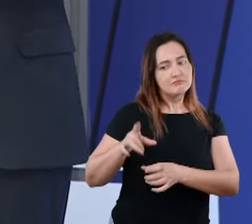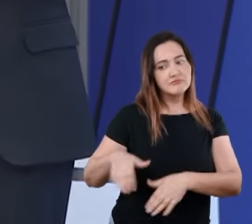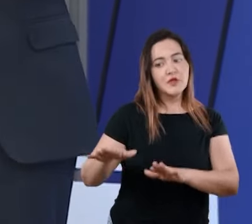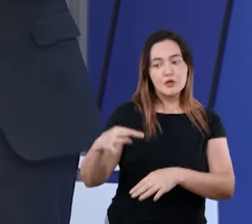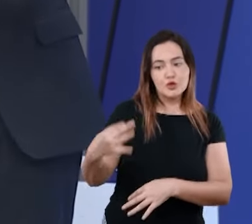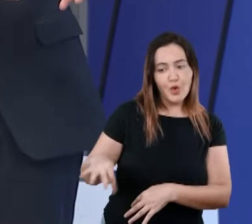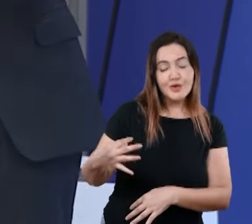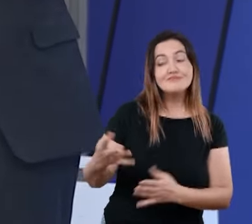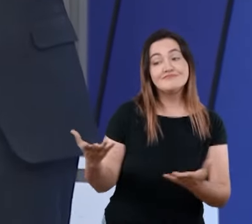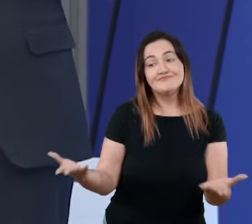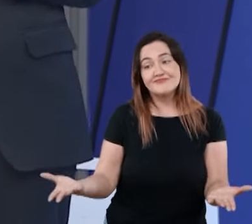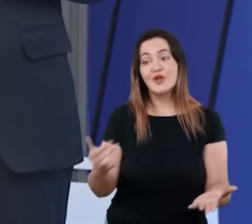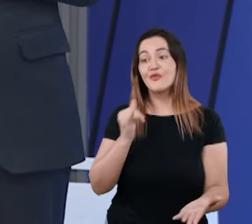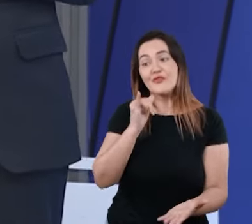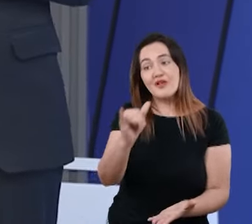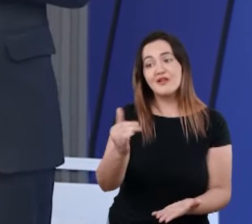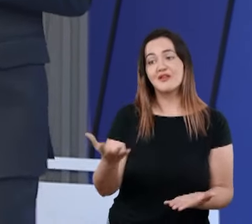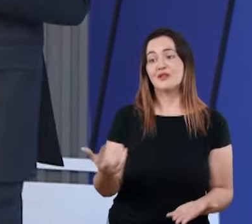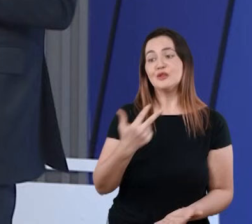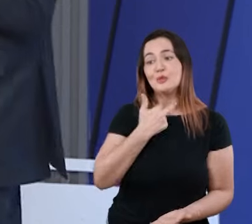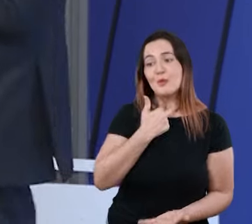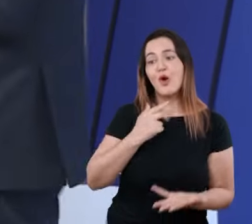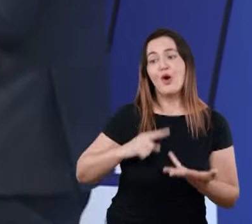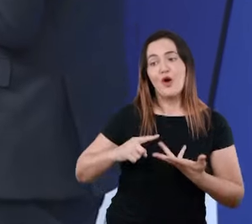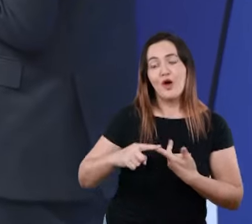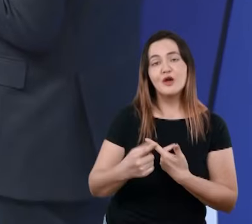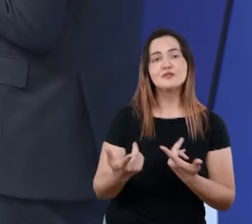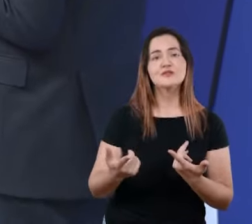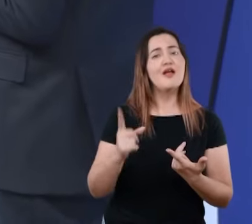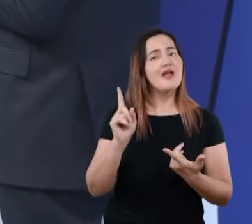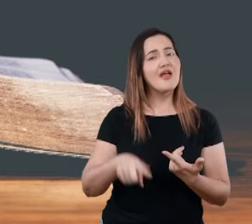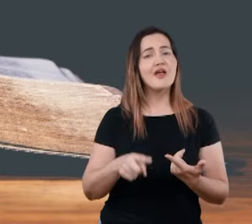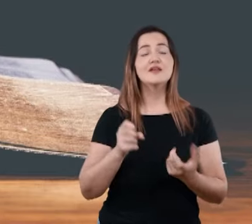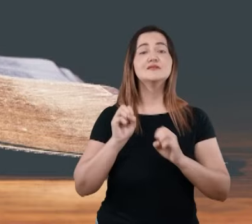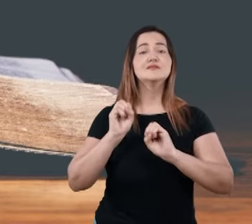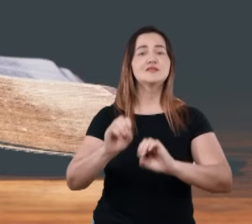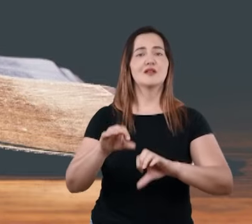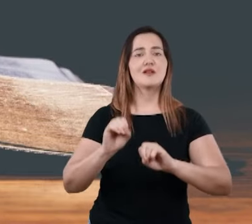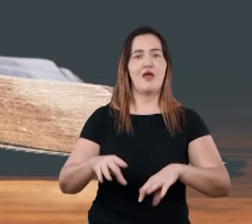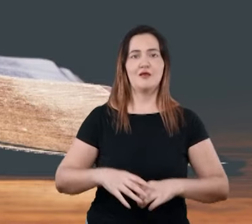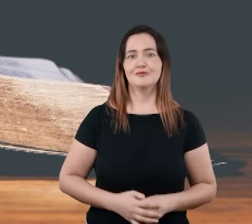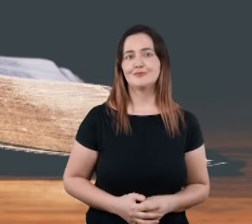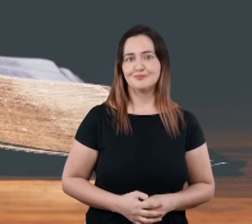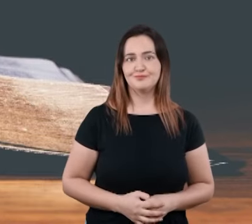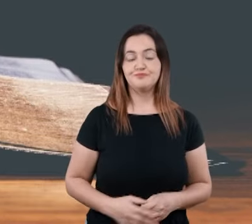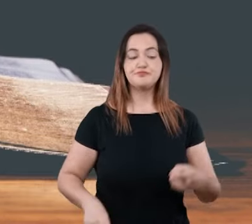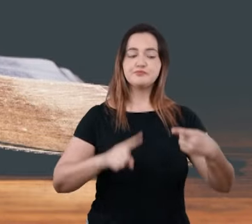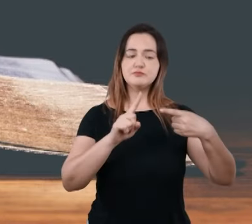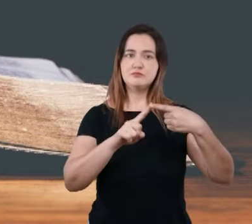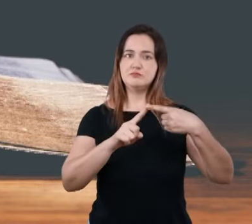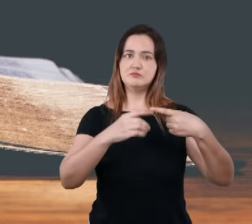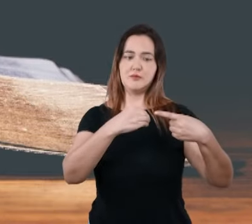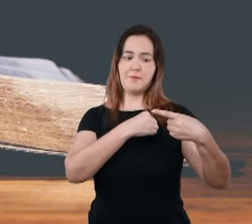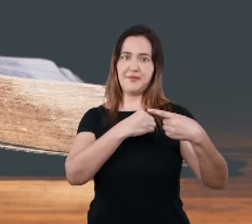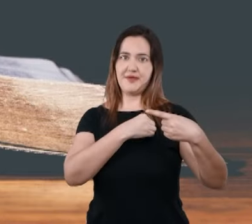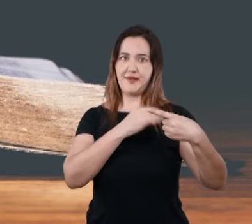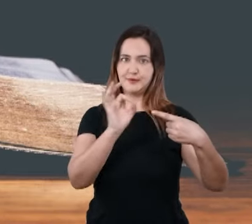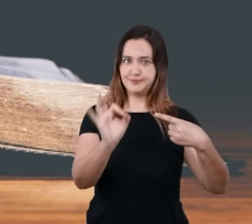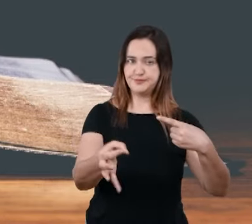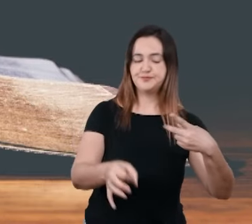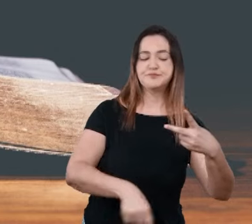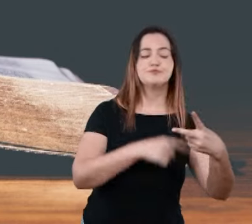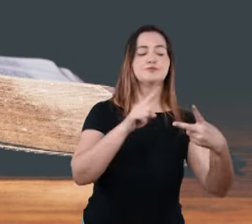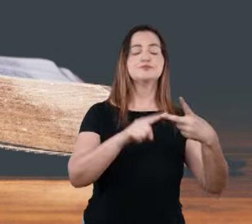para que consigamos aprender. e agora vamos para o terceiro componente para entender a